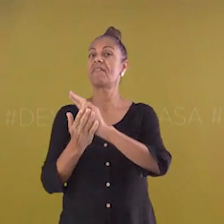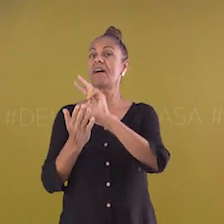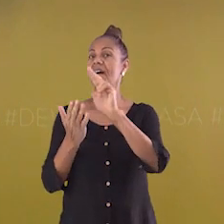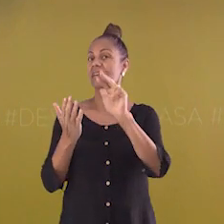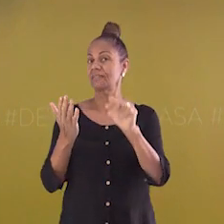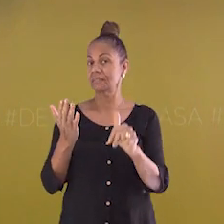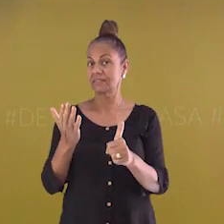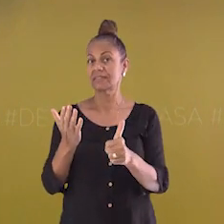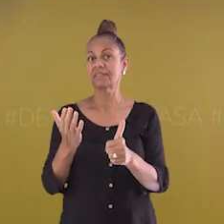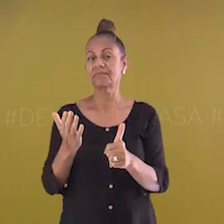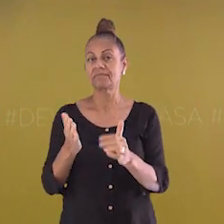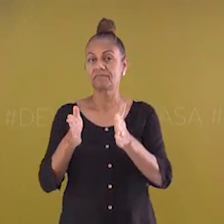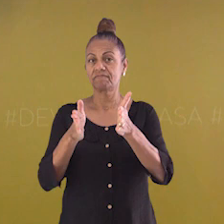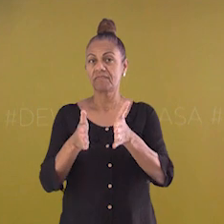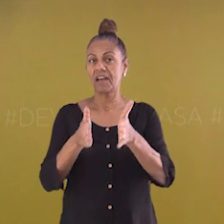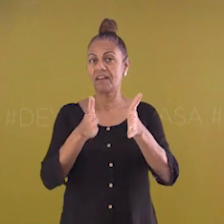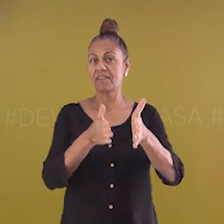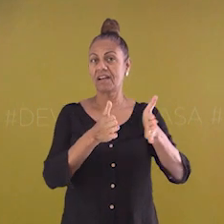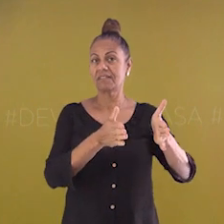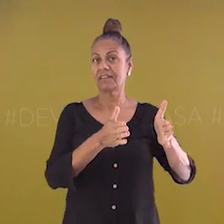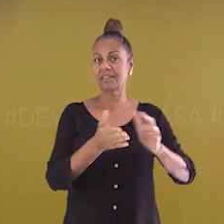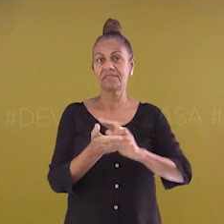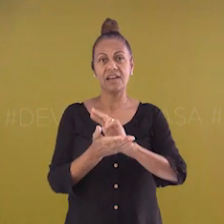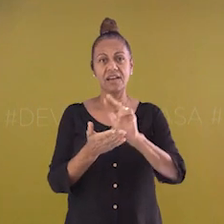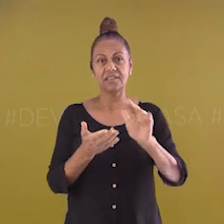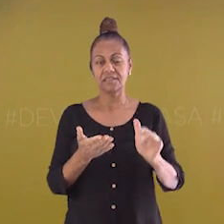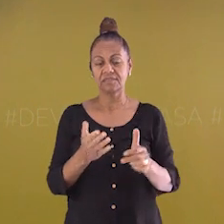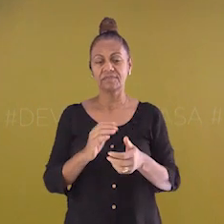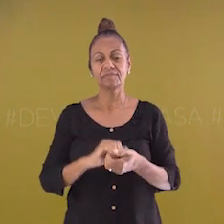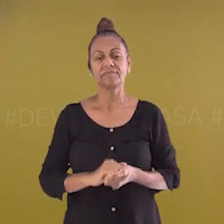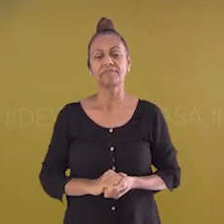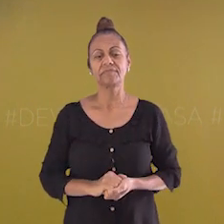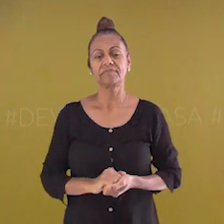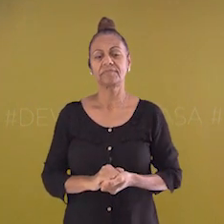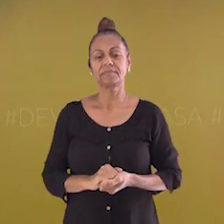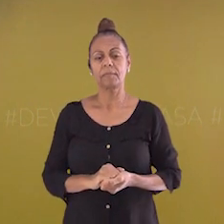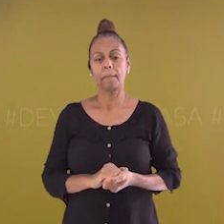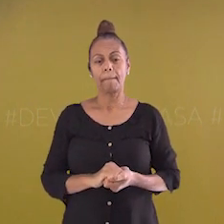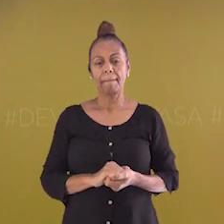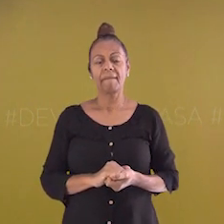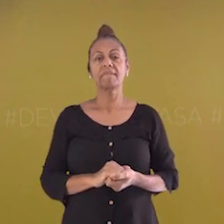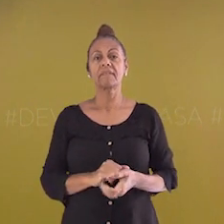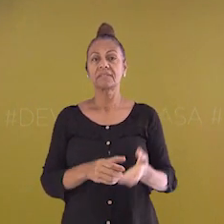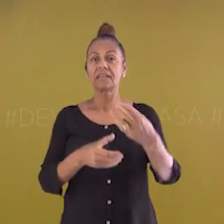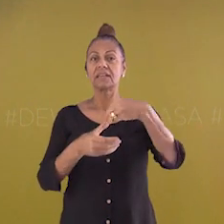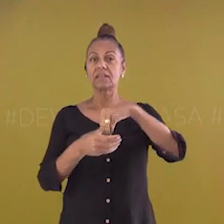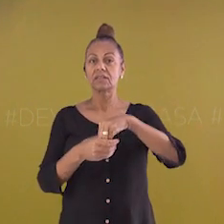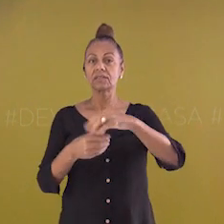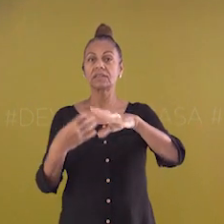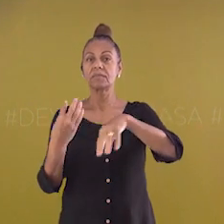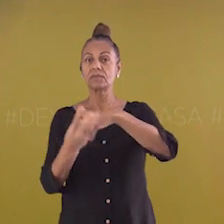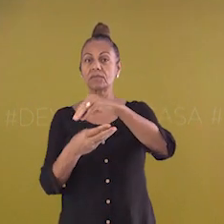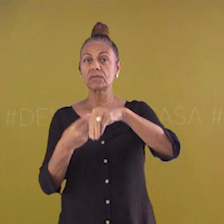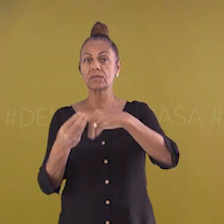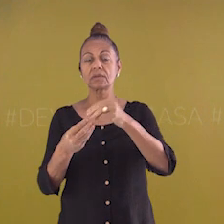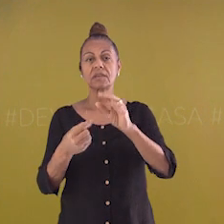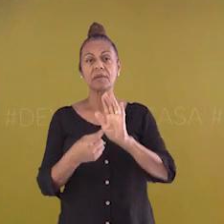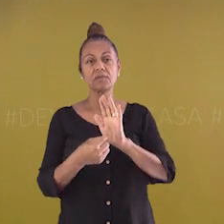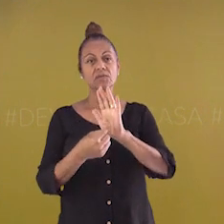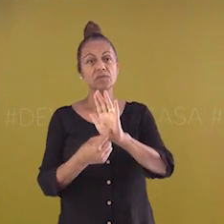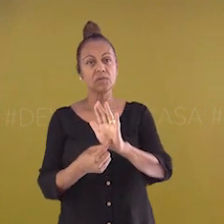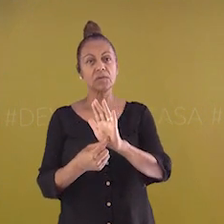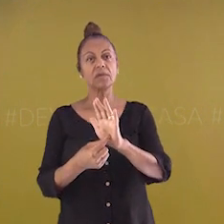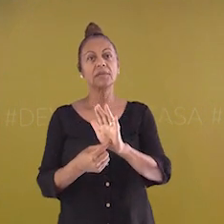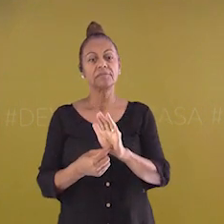ou seja, apresentam mais de uma fase. E fase é exatamente essa parte dentro da mistura, que